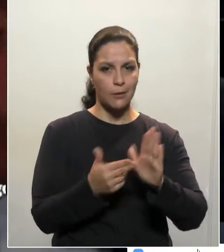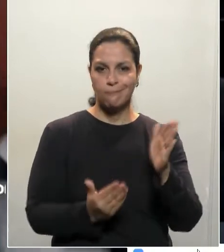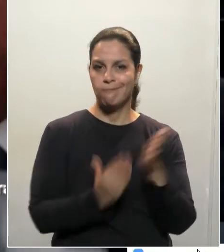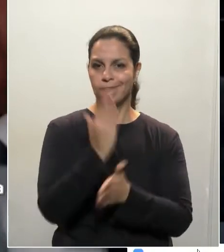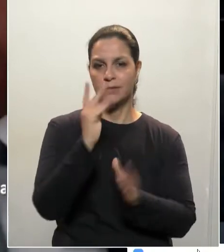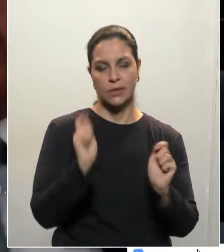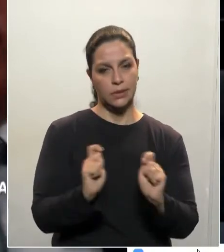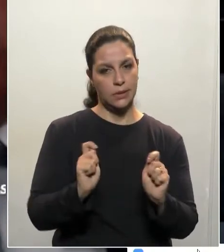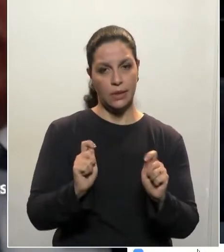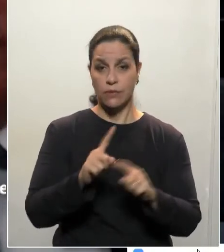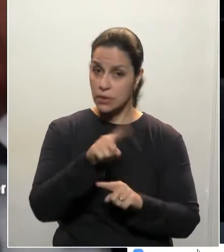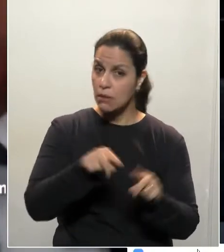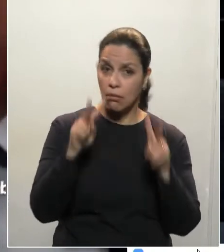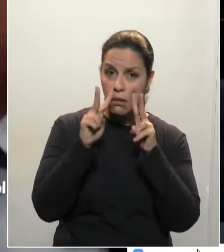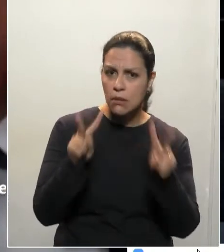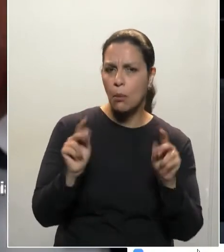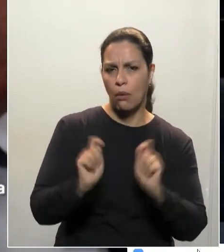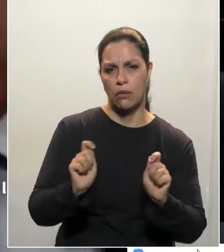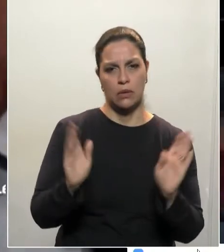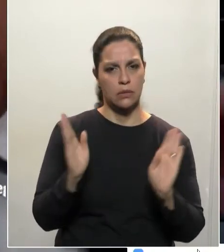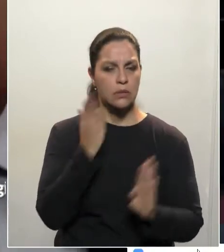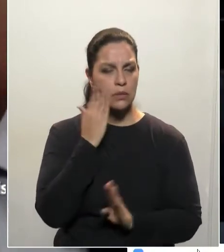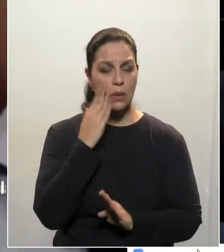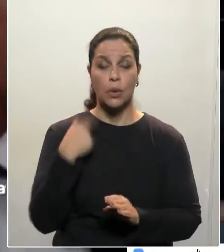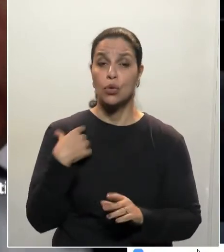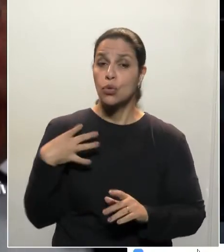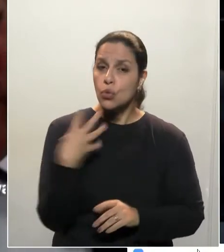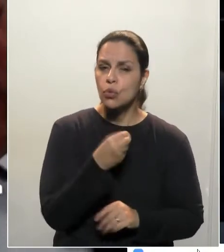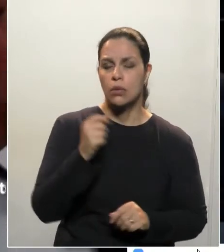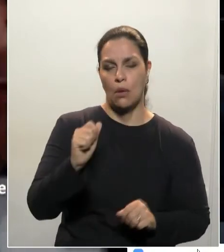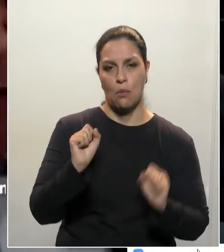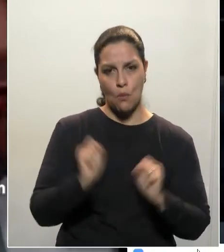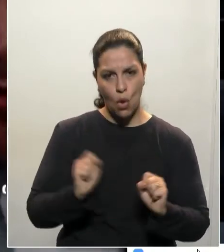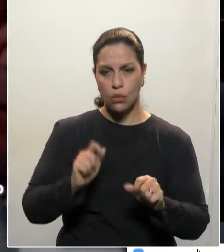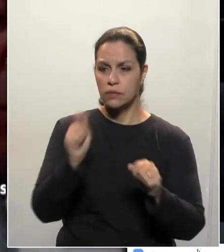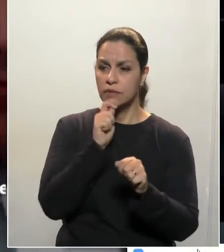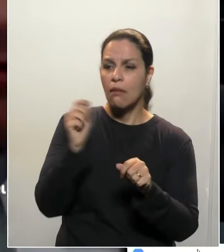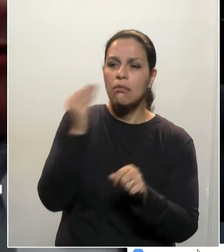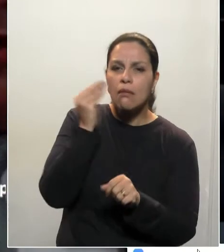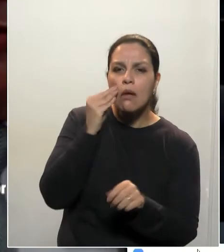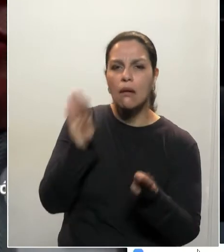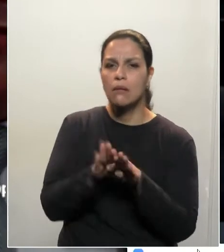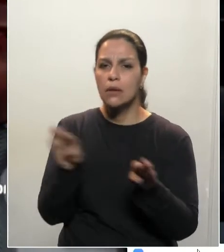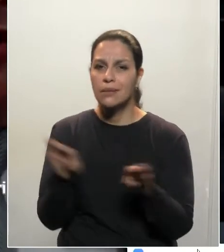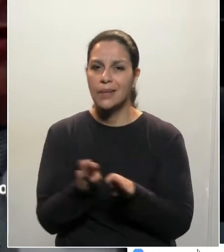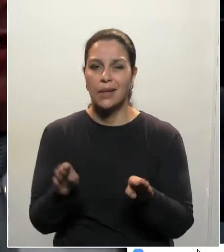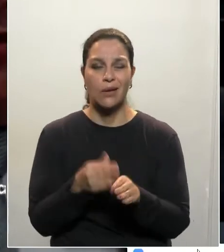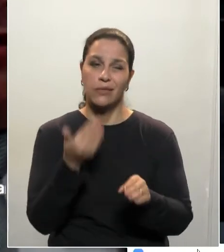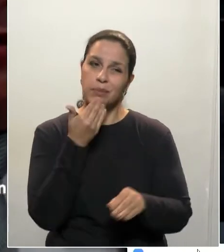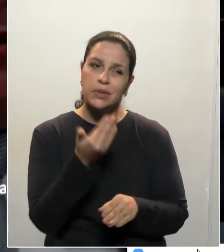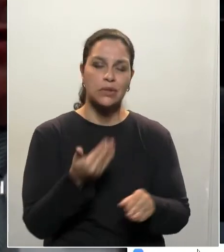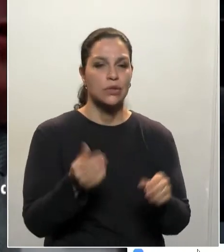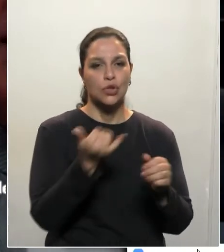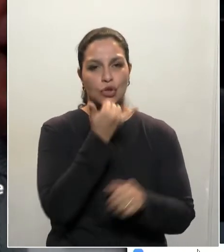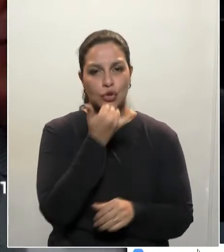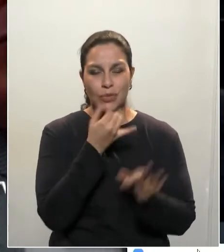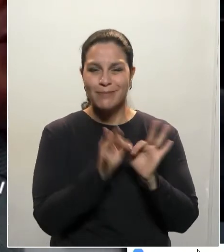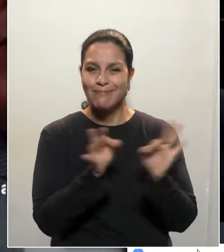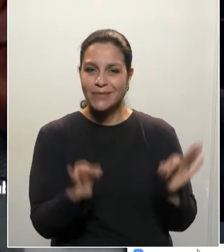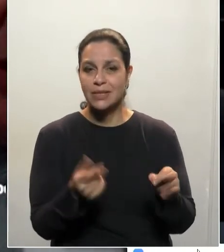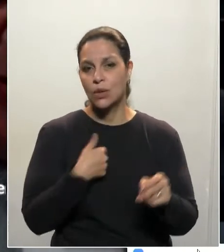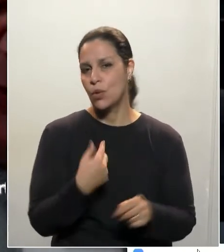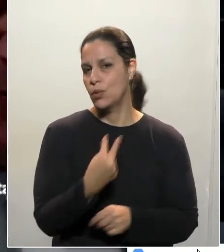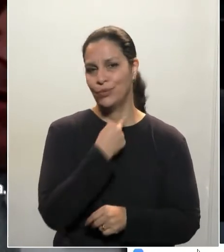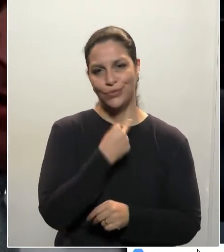pede. Tudo, tudo. Vocês são testemunhas disso. Tudo que eu puder fazer, eu vou fazer. Peço, humildemente, desculpas à vossa excelência, se nesse